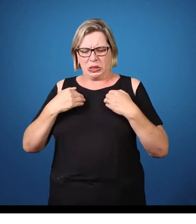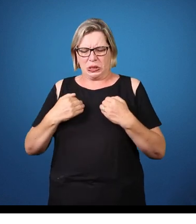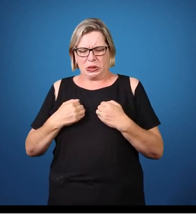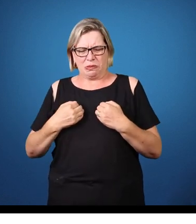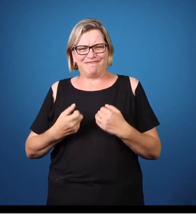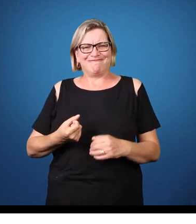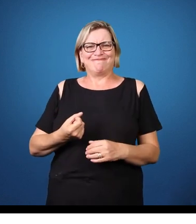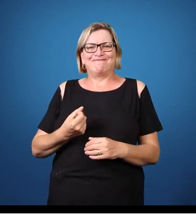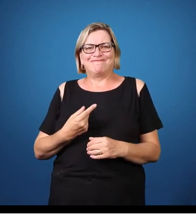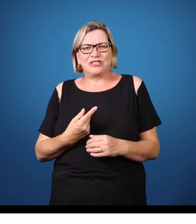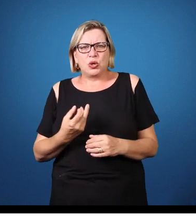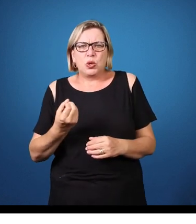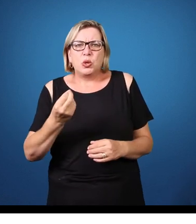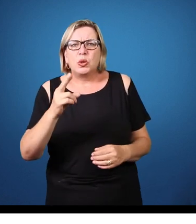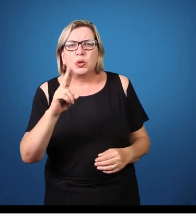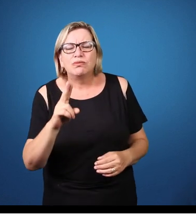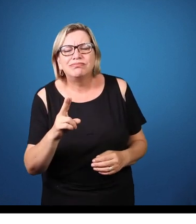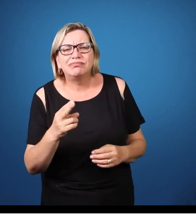de eu.